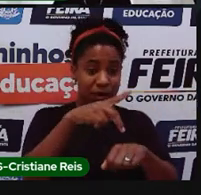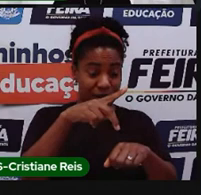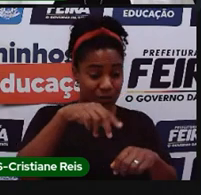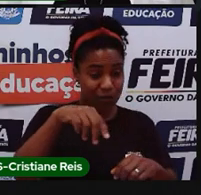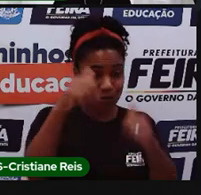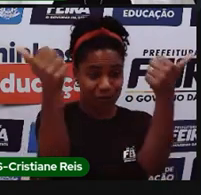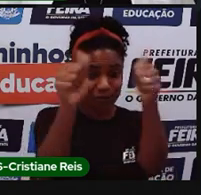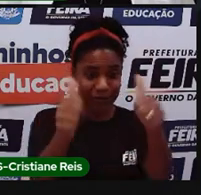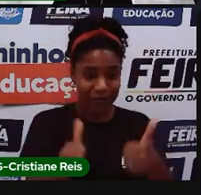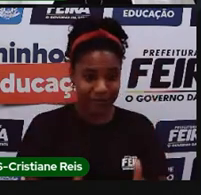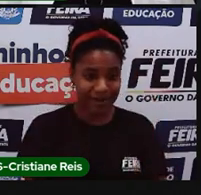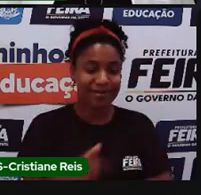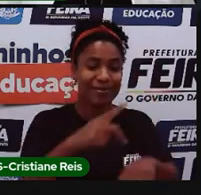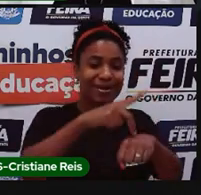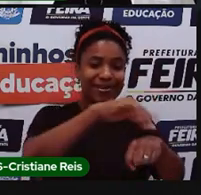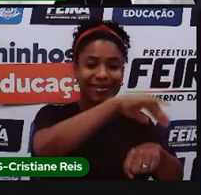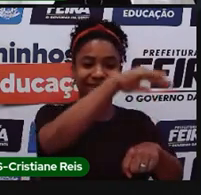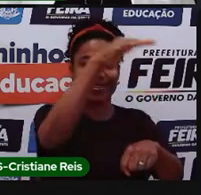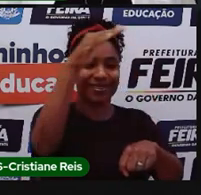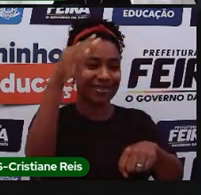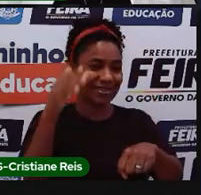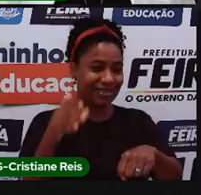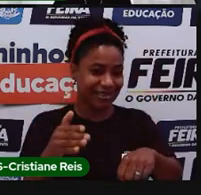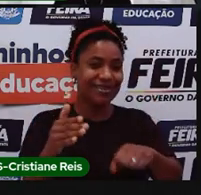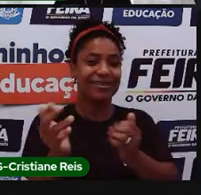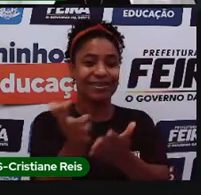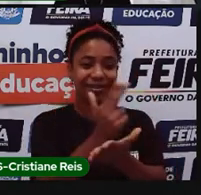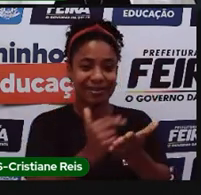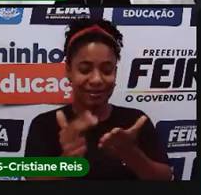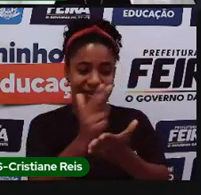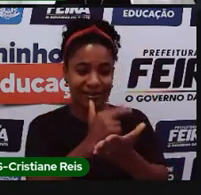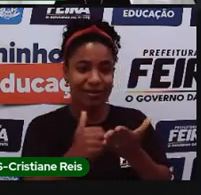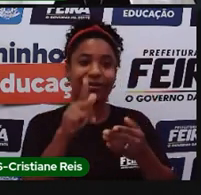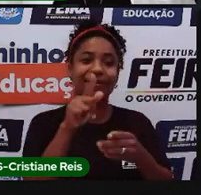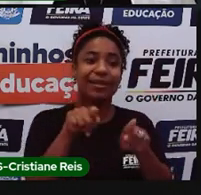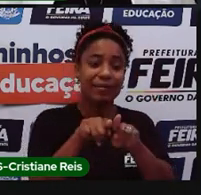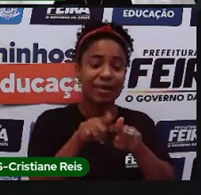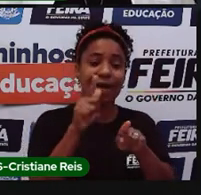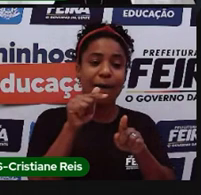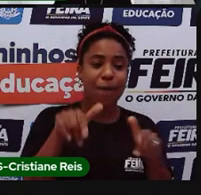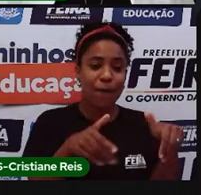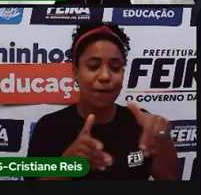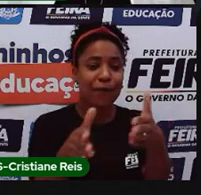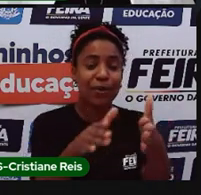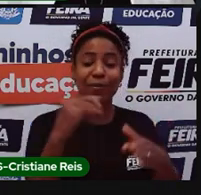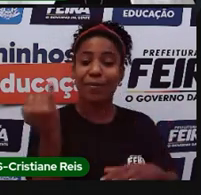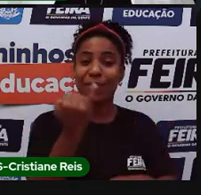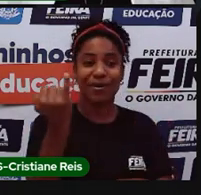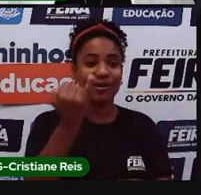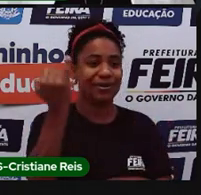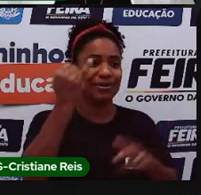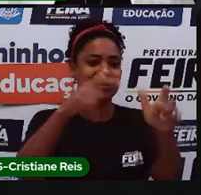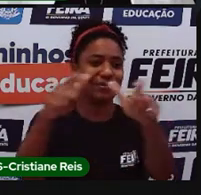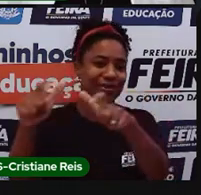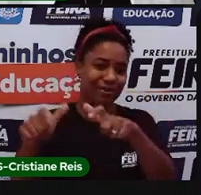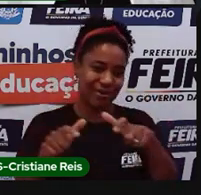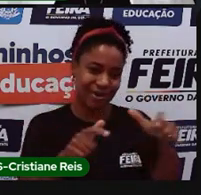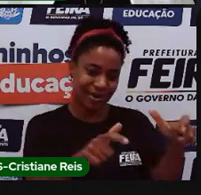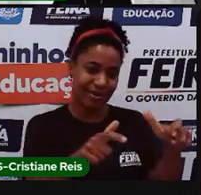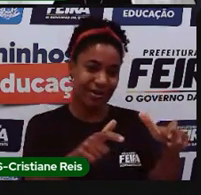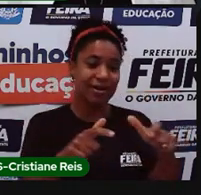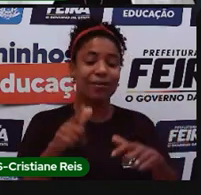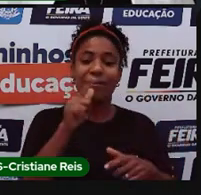que a gente está vendo aqui, também inclui os rios mais importantes do local, porque esses rios aí, eles também